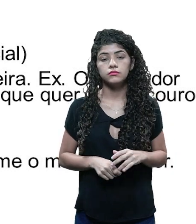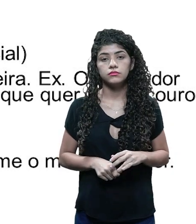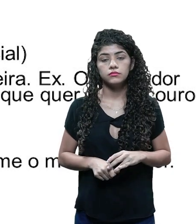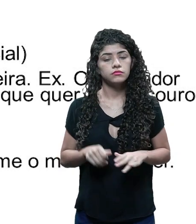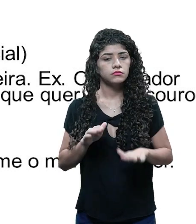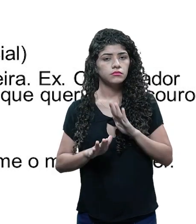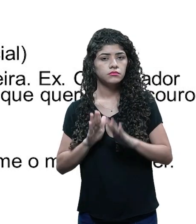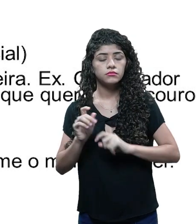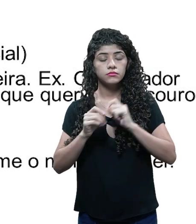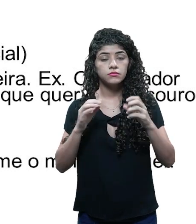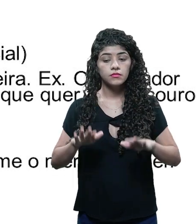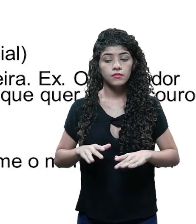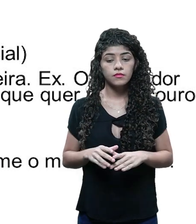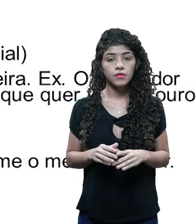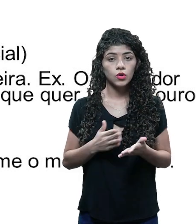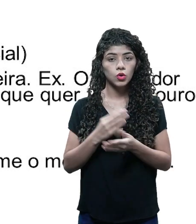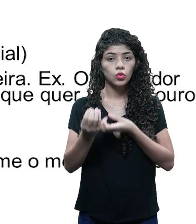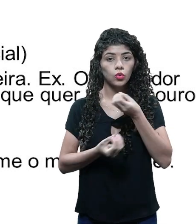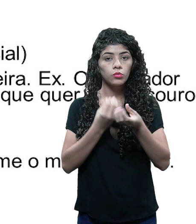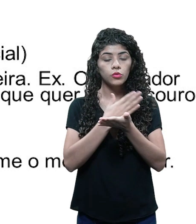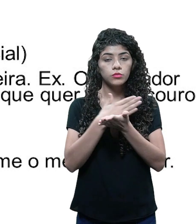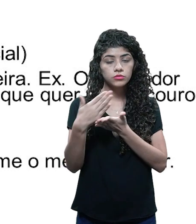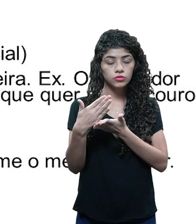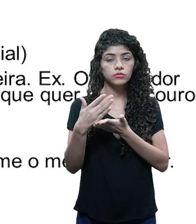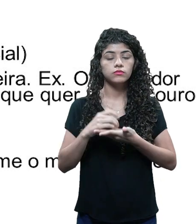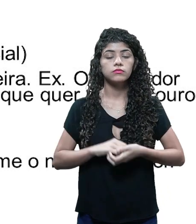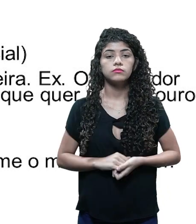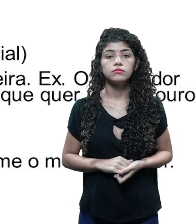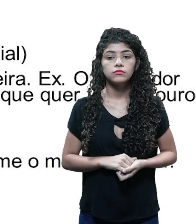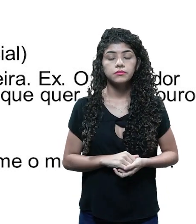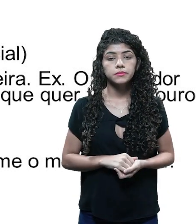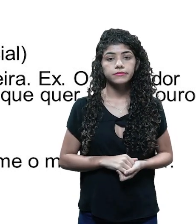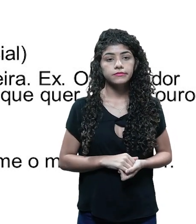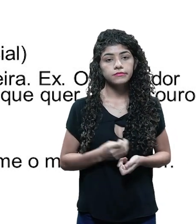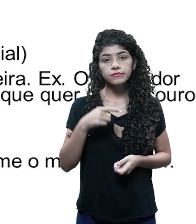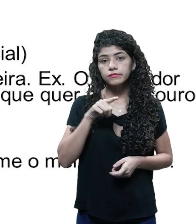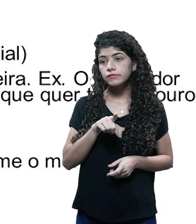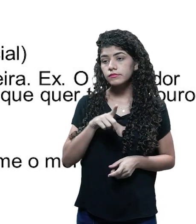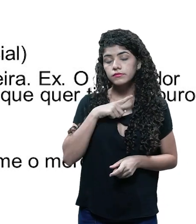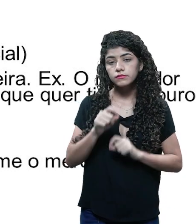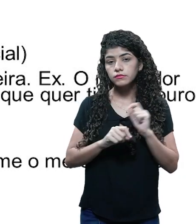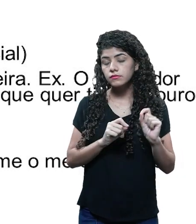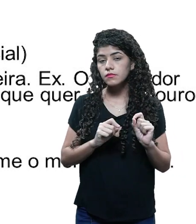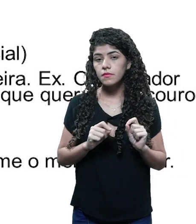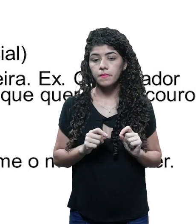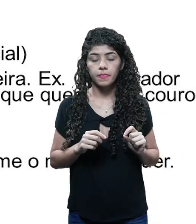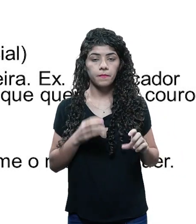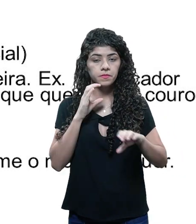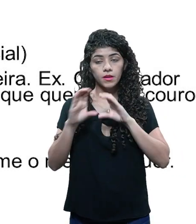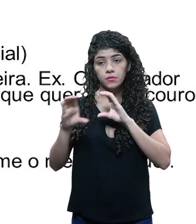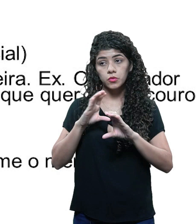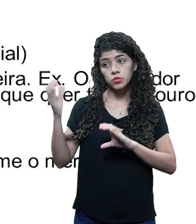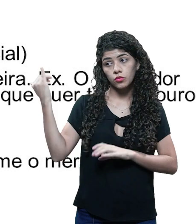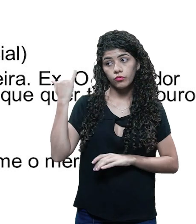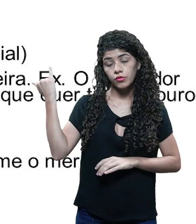denominação é apenas de onde vem a ideia. O roteiro original é de uma cena que você viu, e a partir de uma cena, uma